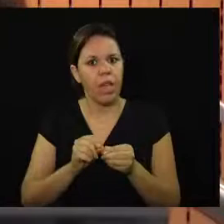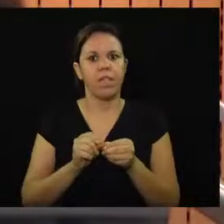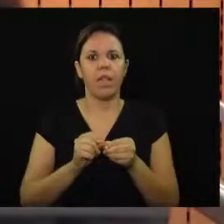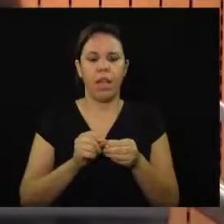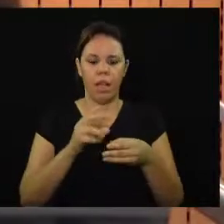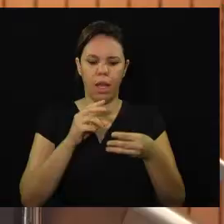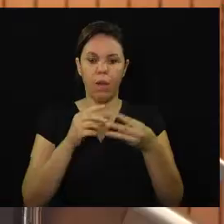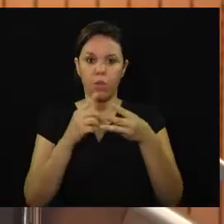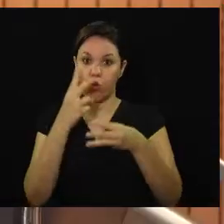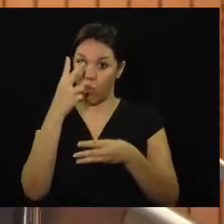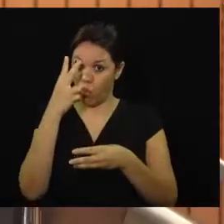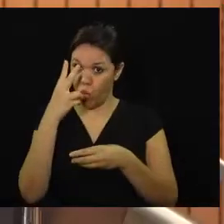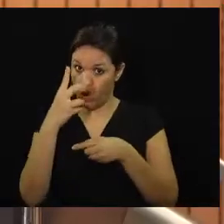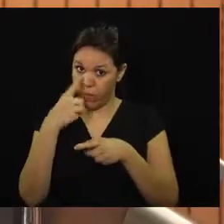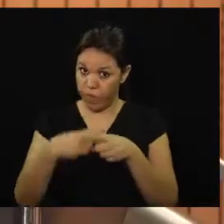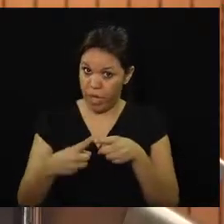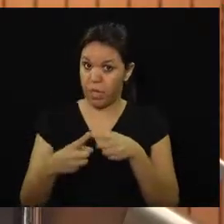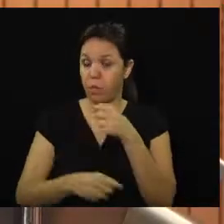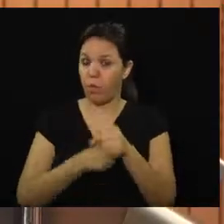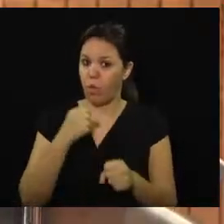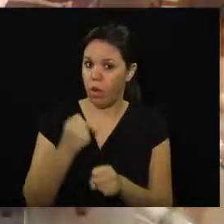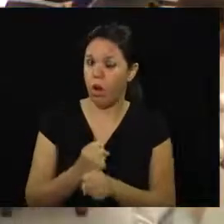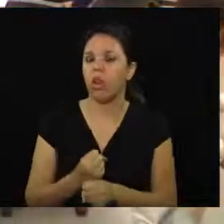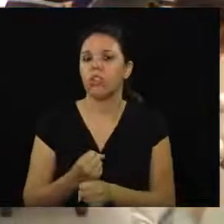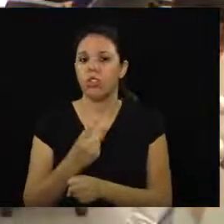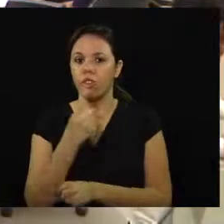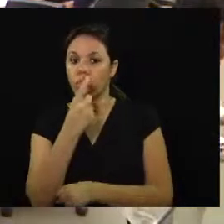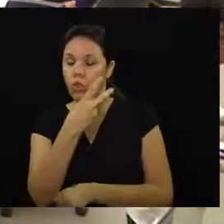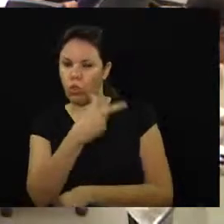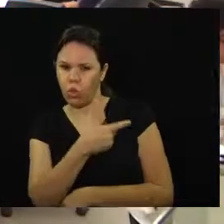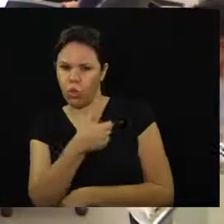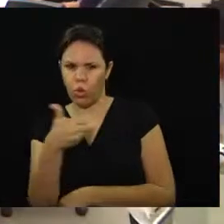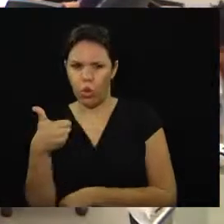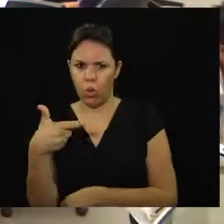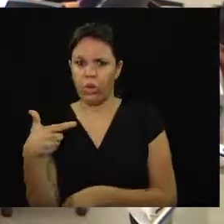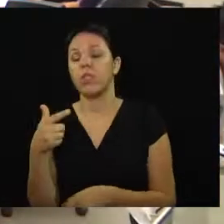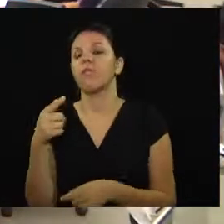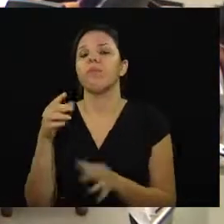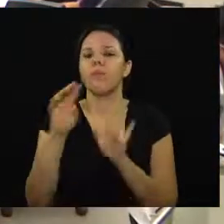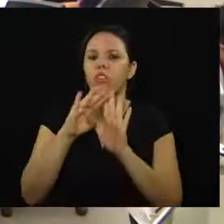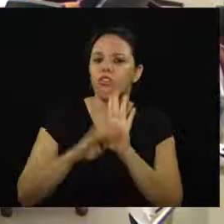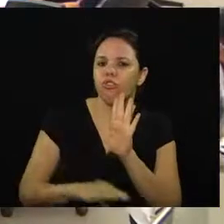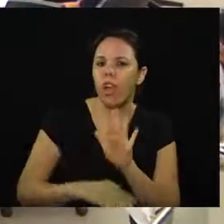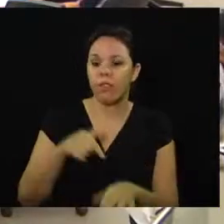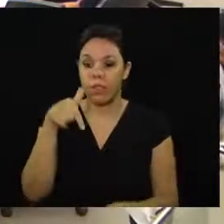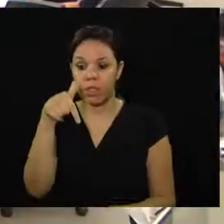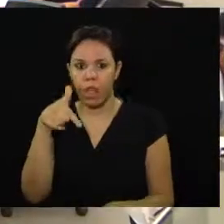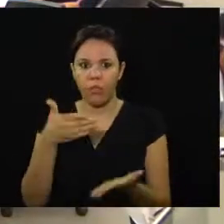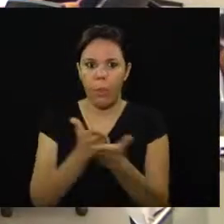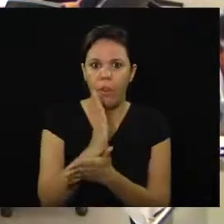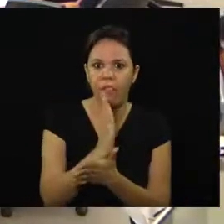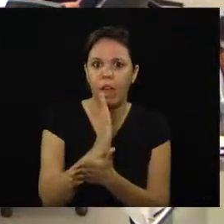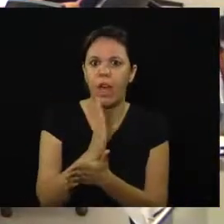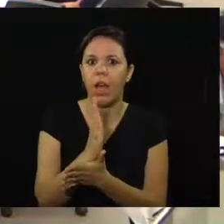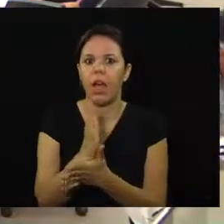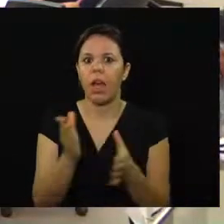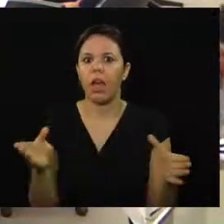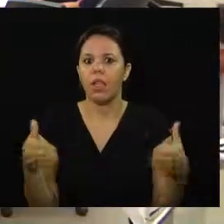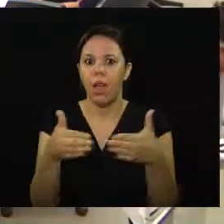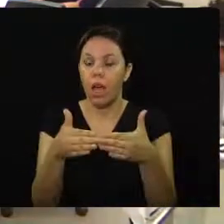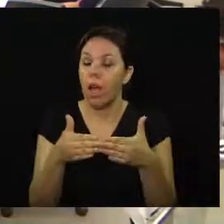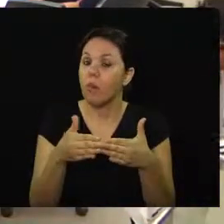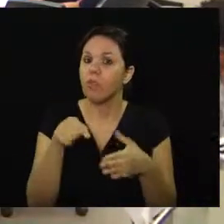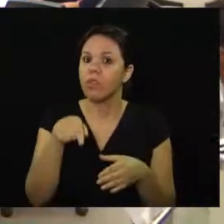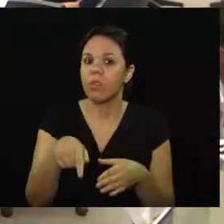ou seja, duas vezes por ano. Dos oito projetos discutidos, sete foram aprovados. Já a moção que pede por mais edições